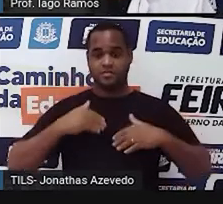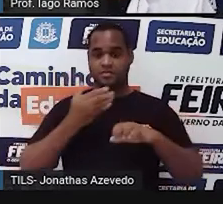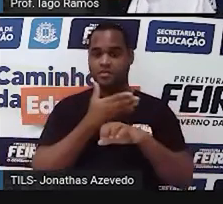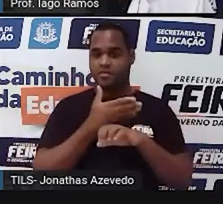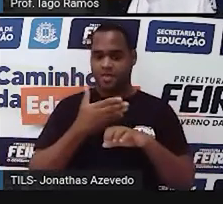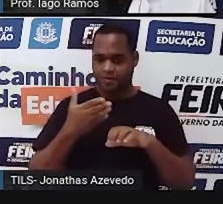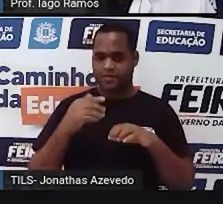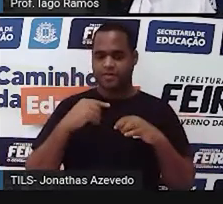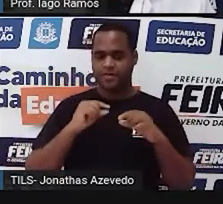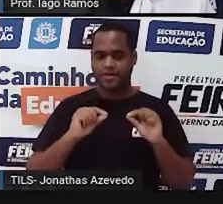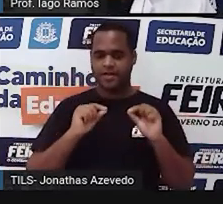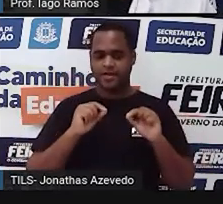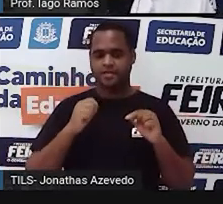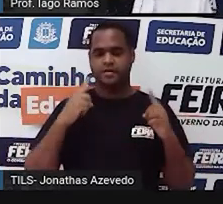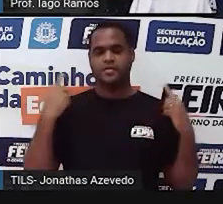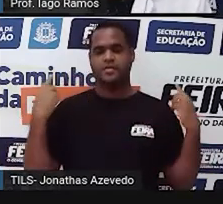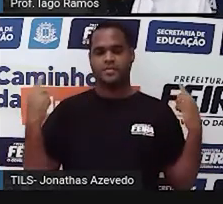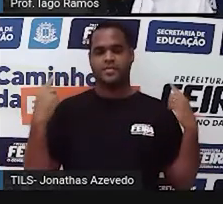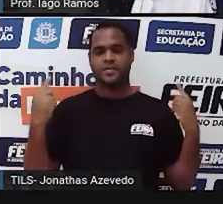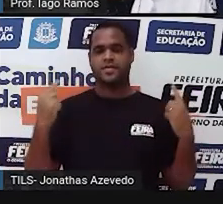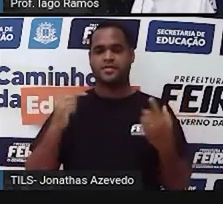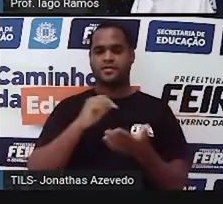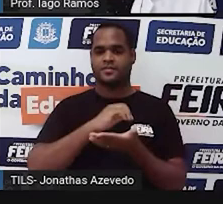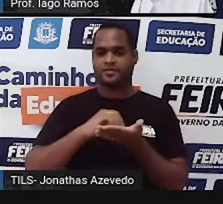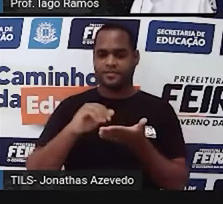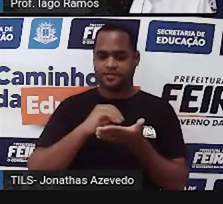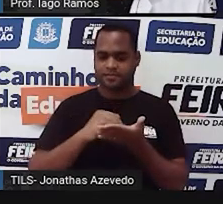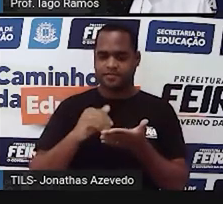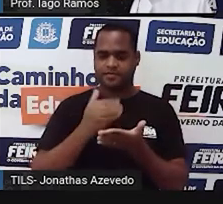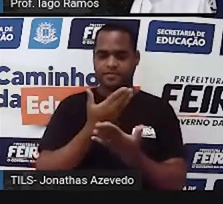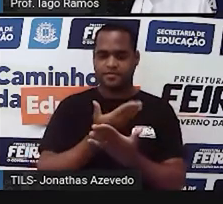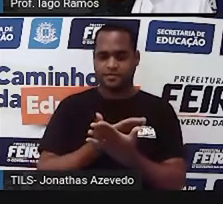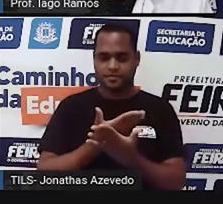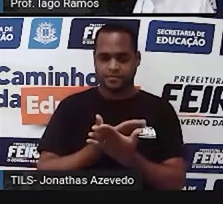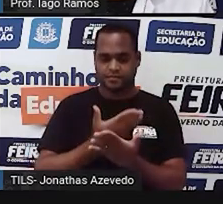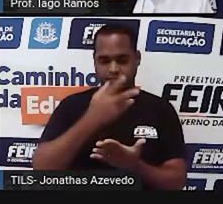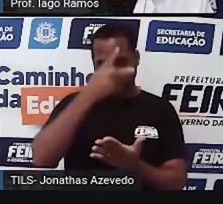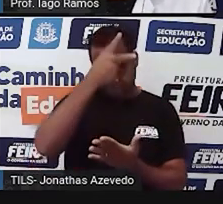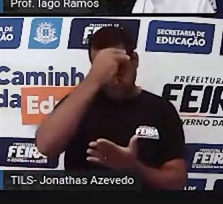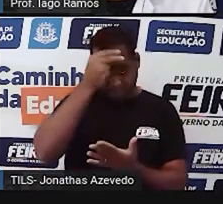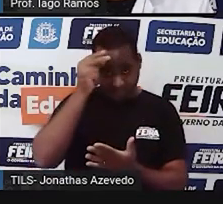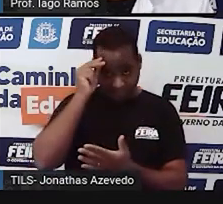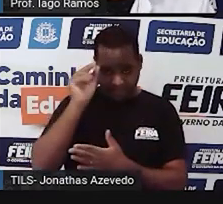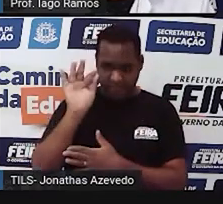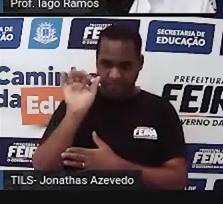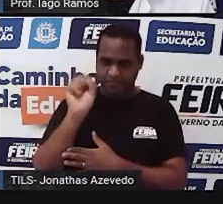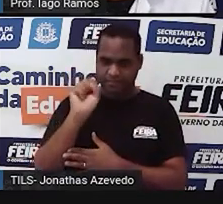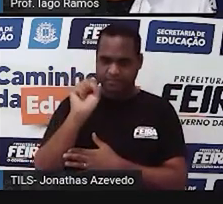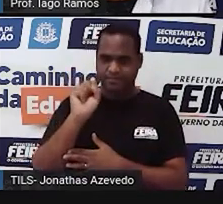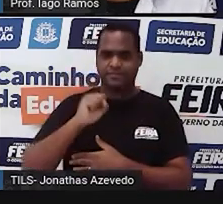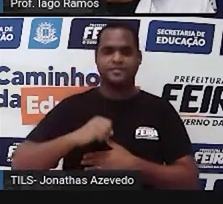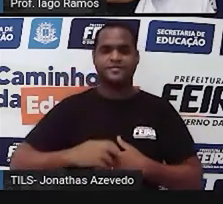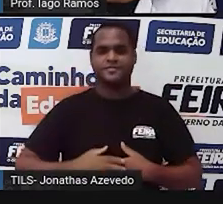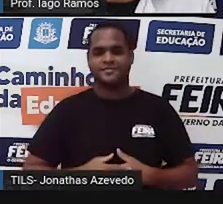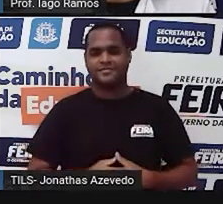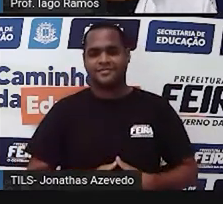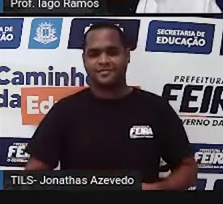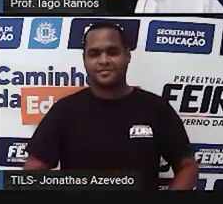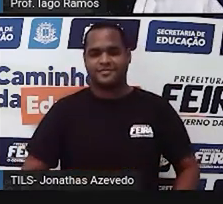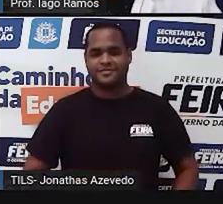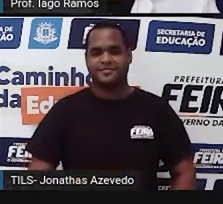e atrás de mim aqui o cartaz da Secretaria Municipal de Feira de Santana.